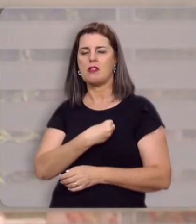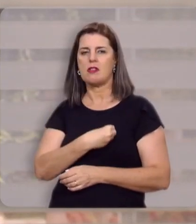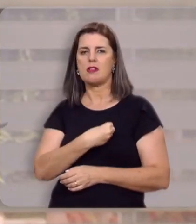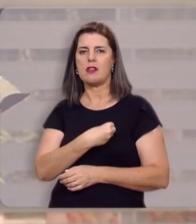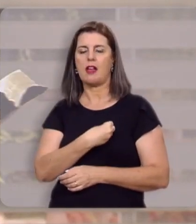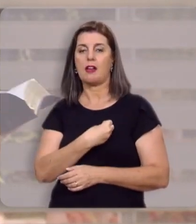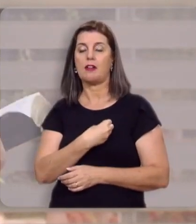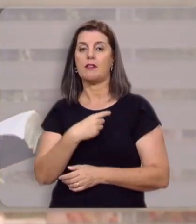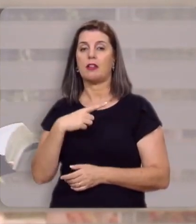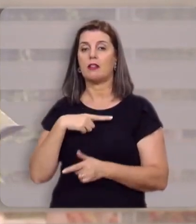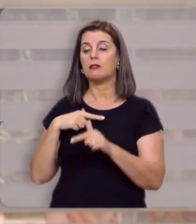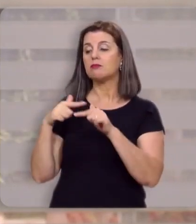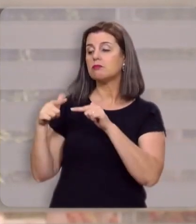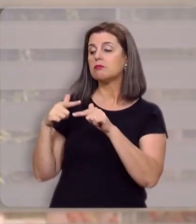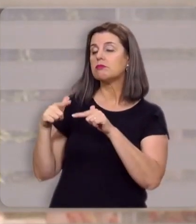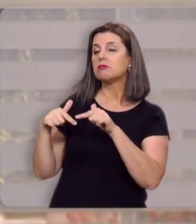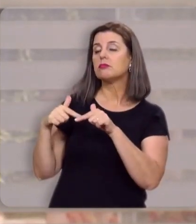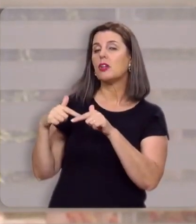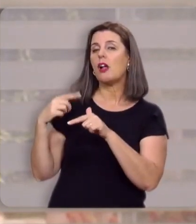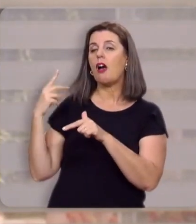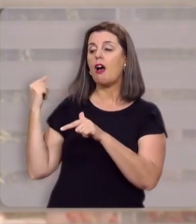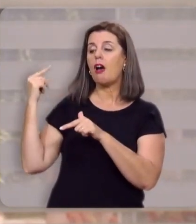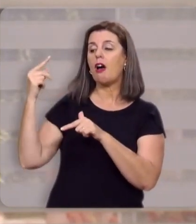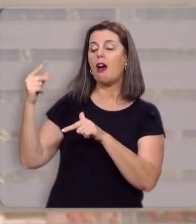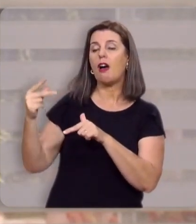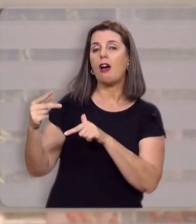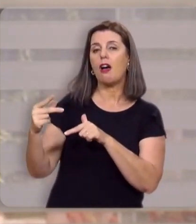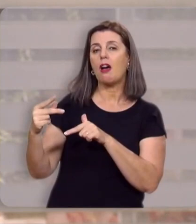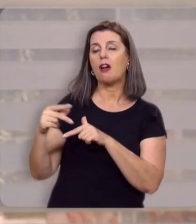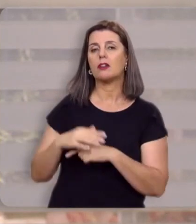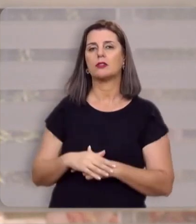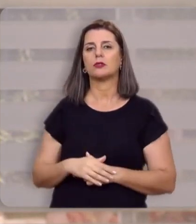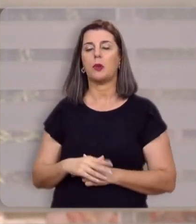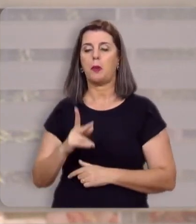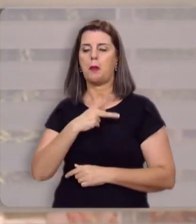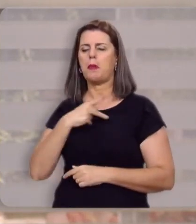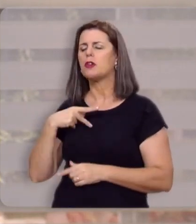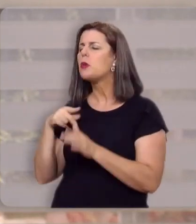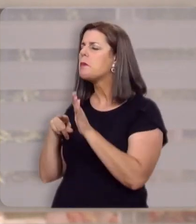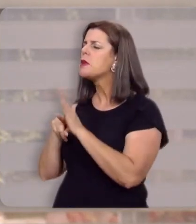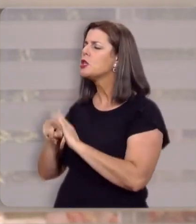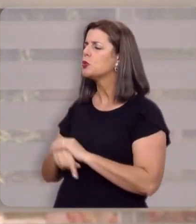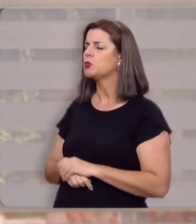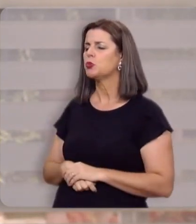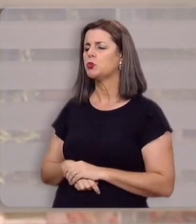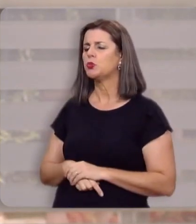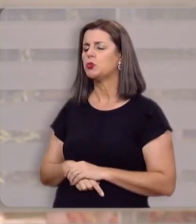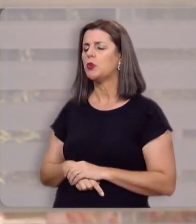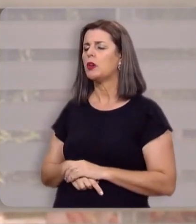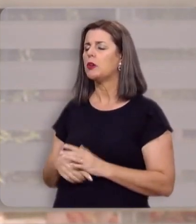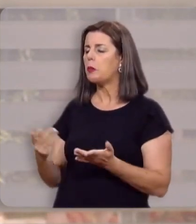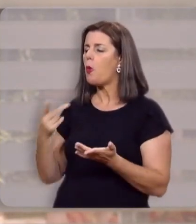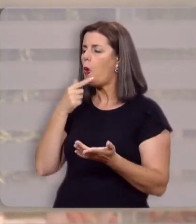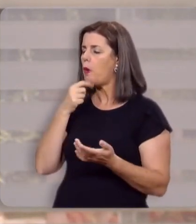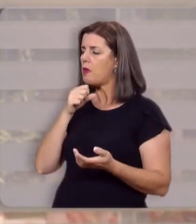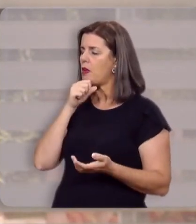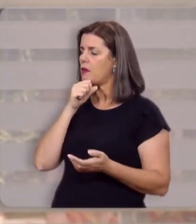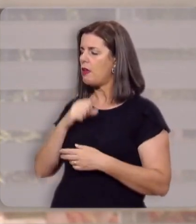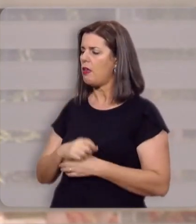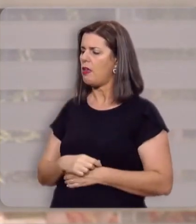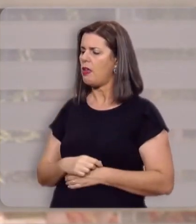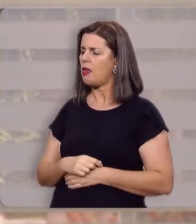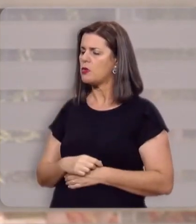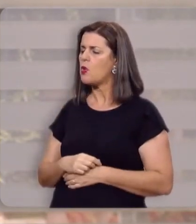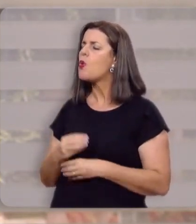lidando com a enfermidade há longos anos e o pastor perguntou àquele ancião